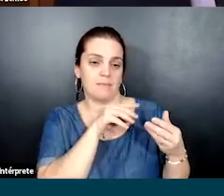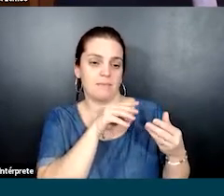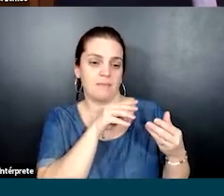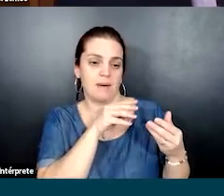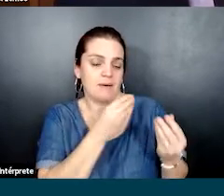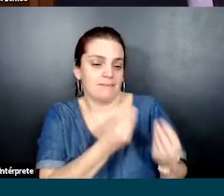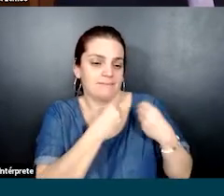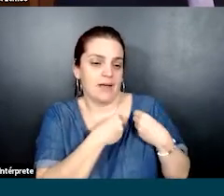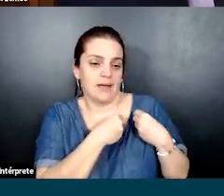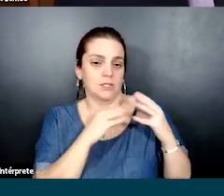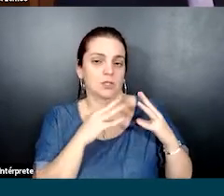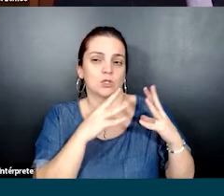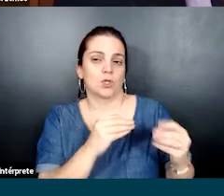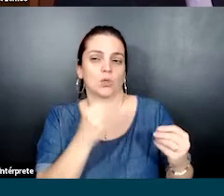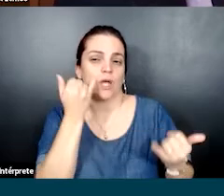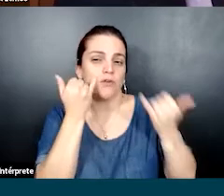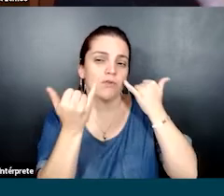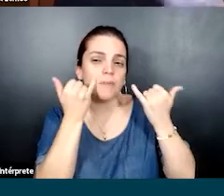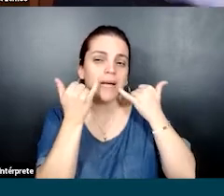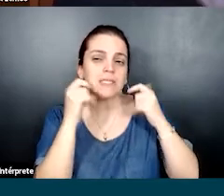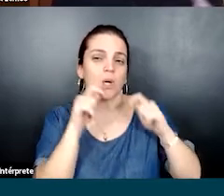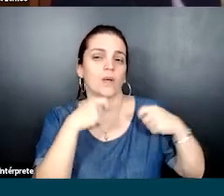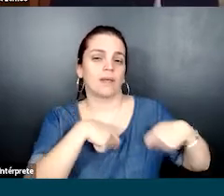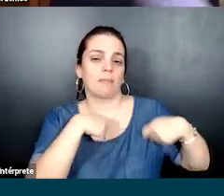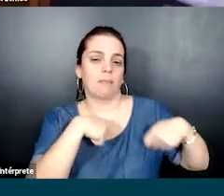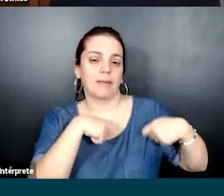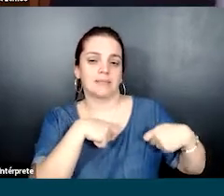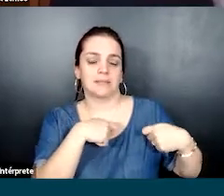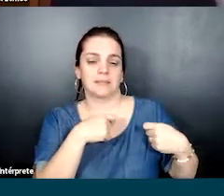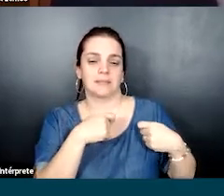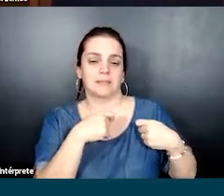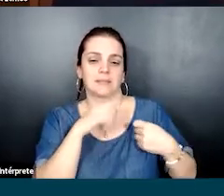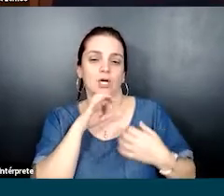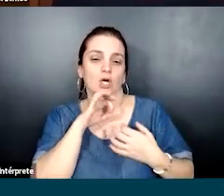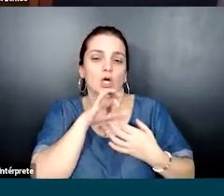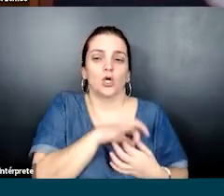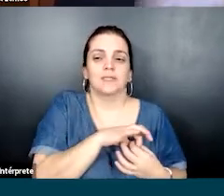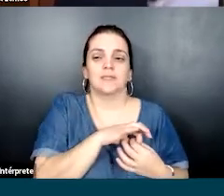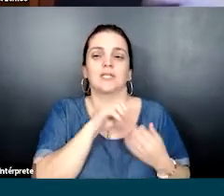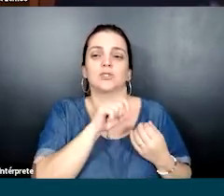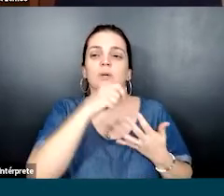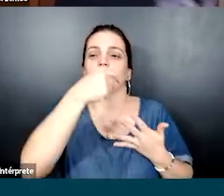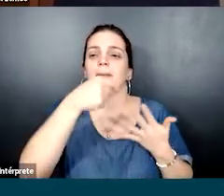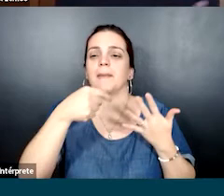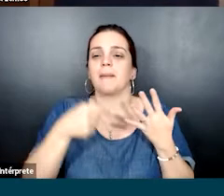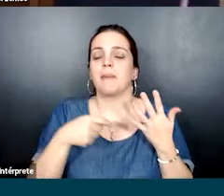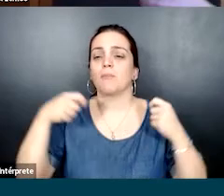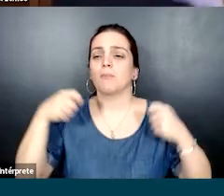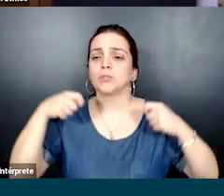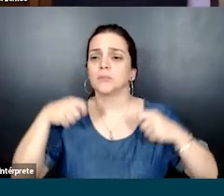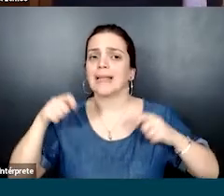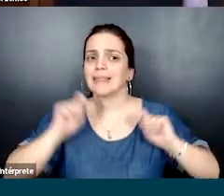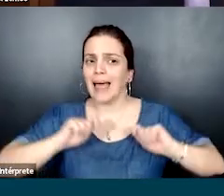para a gente toda a informação que a gente precisa, né? O objetivo que a gente busca alcançar é que dá o contexto para a gente entender quais são as nossas